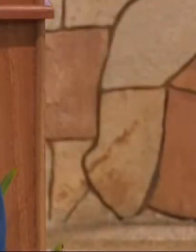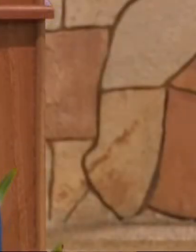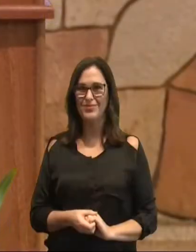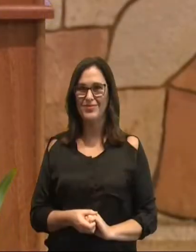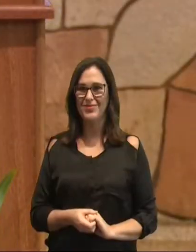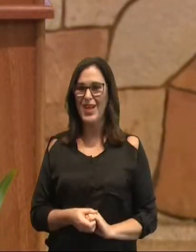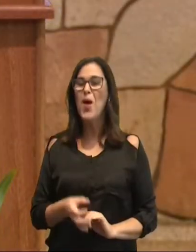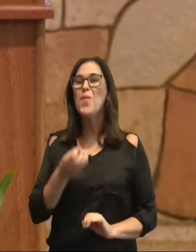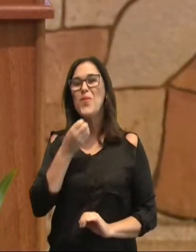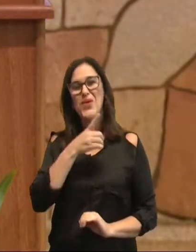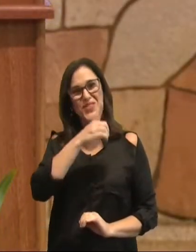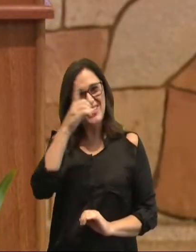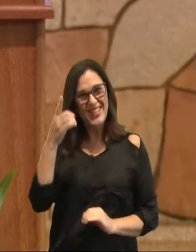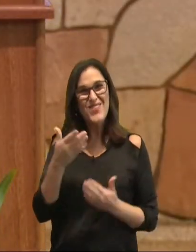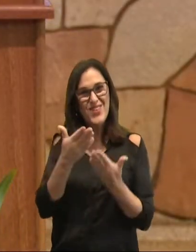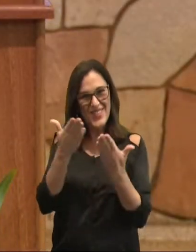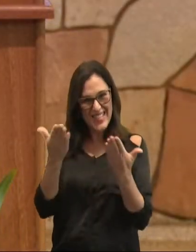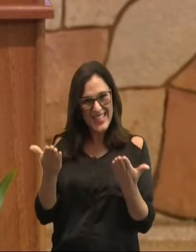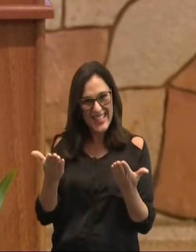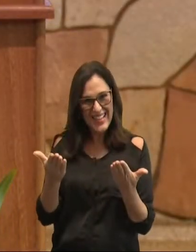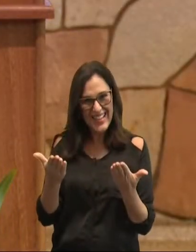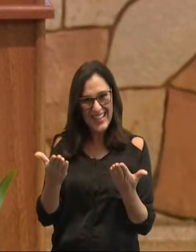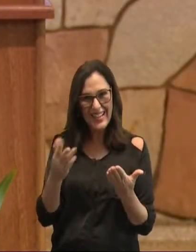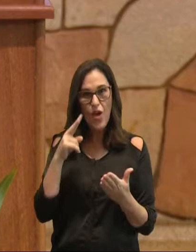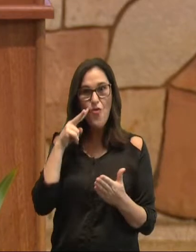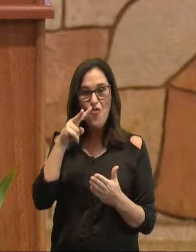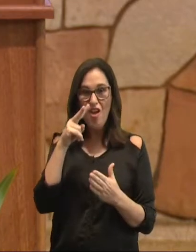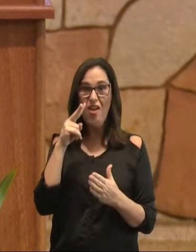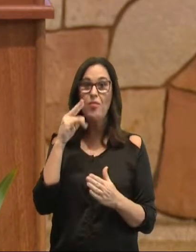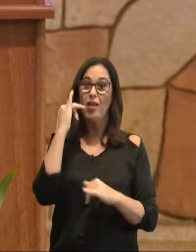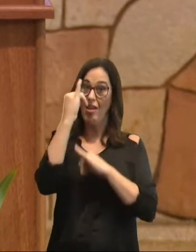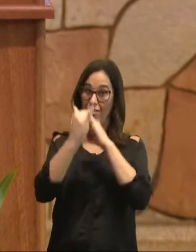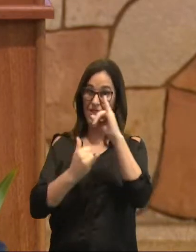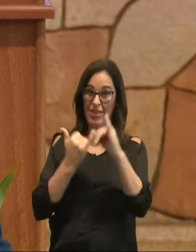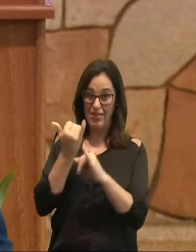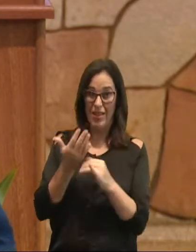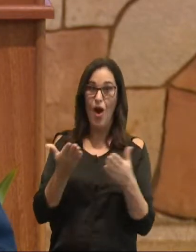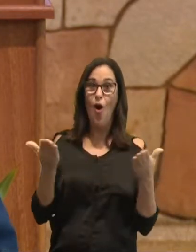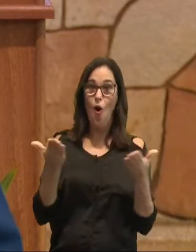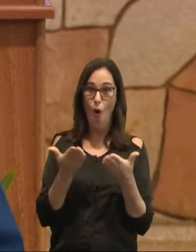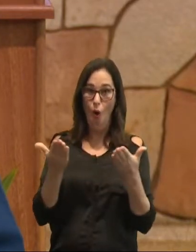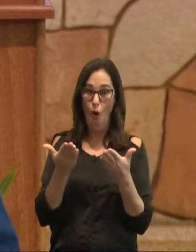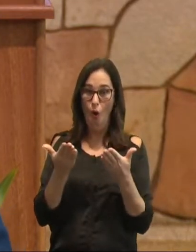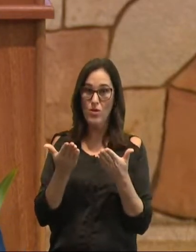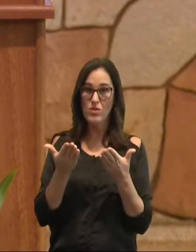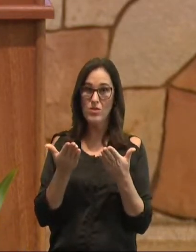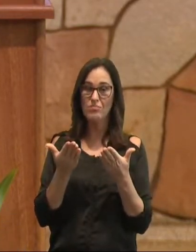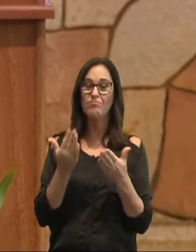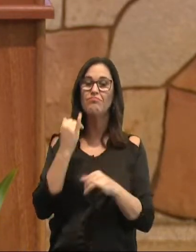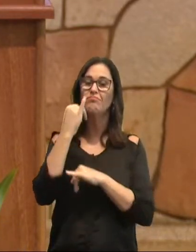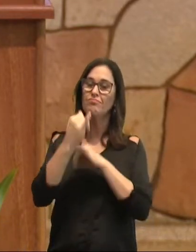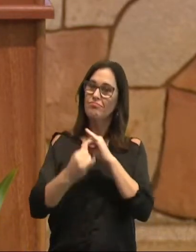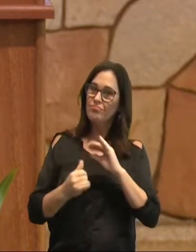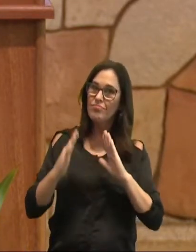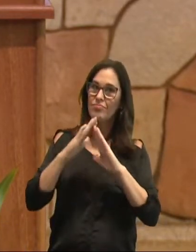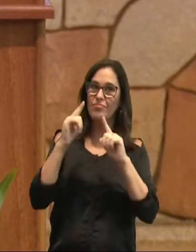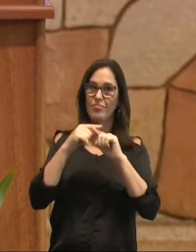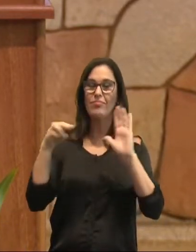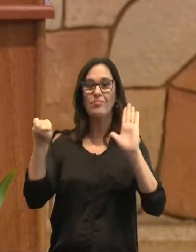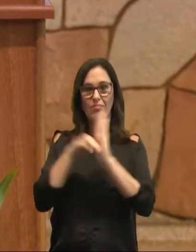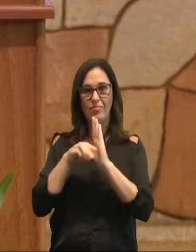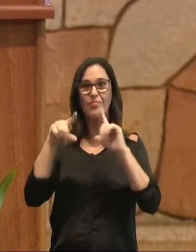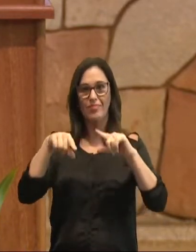Bom dia para você que nos assiste pela internet. Essa é mais uma transmissão da Igreja Batista Memorial de